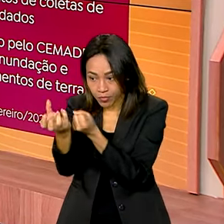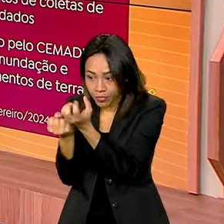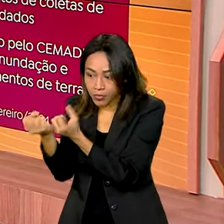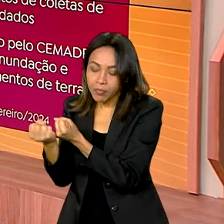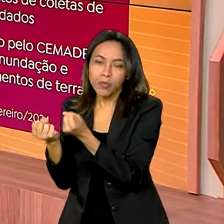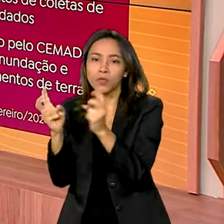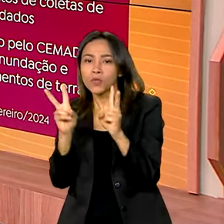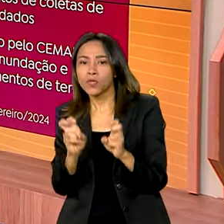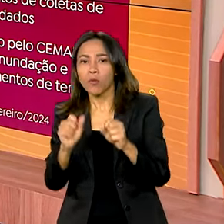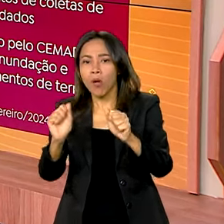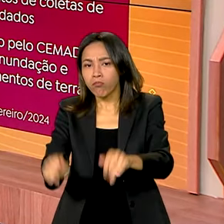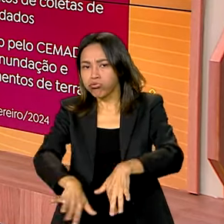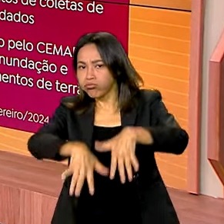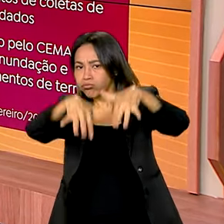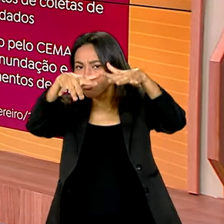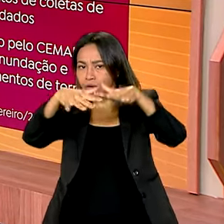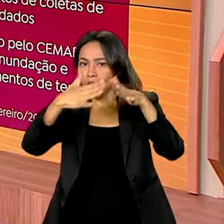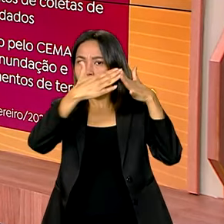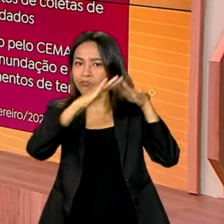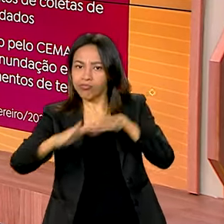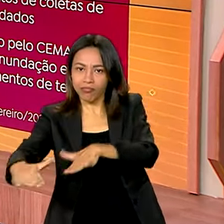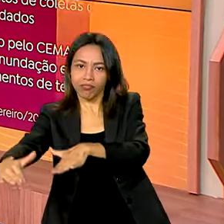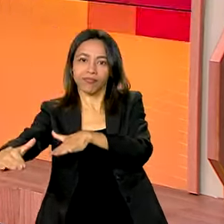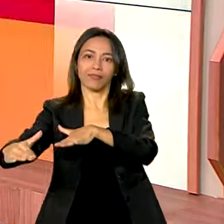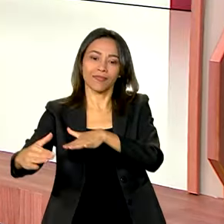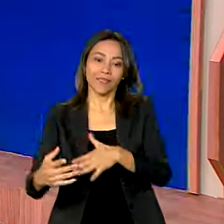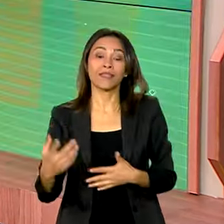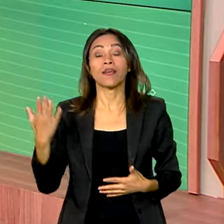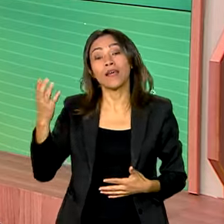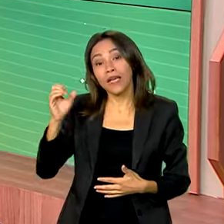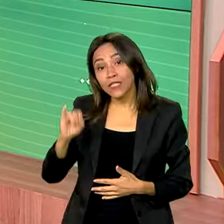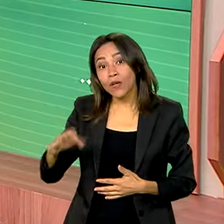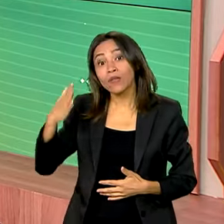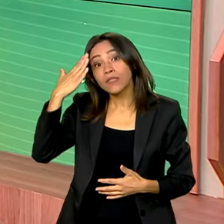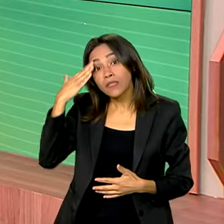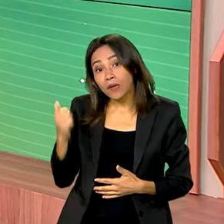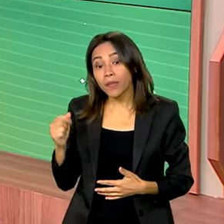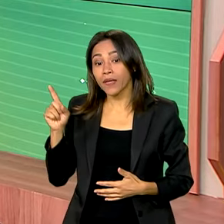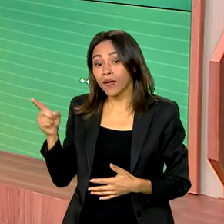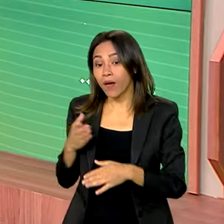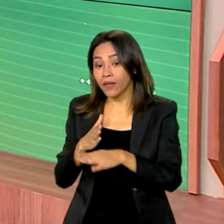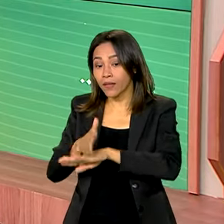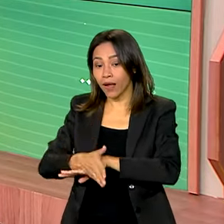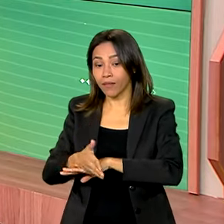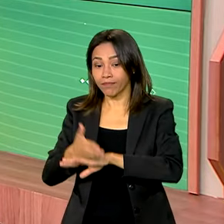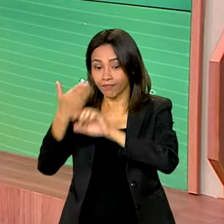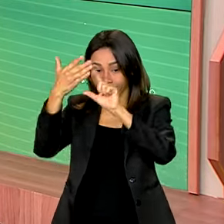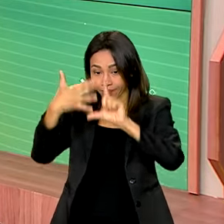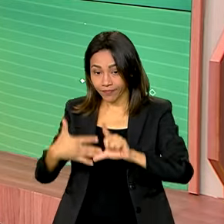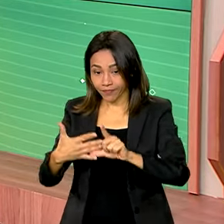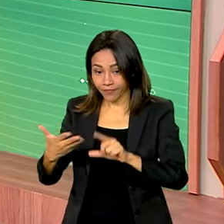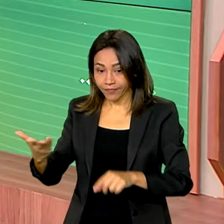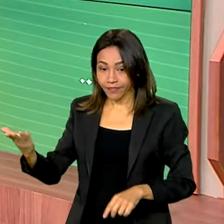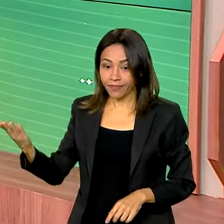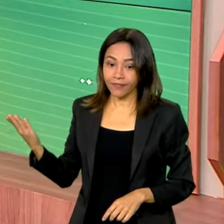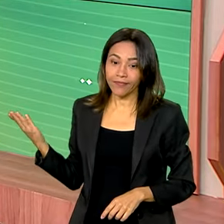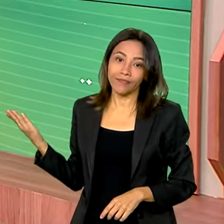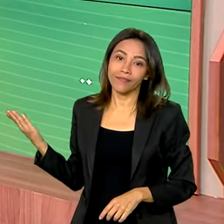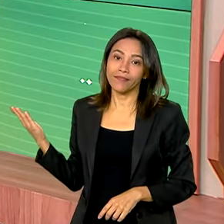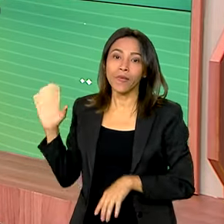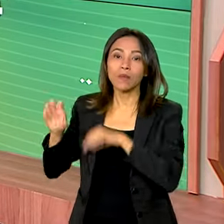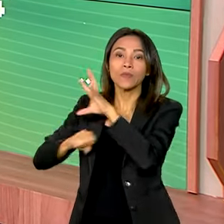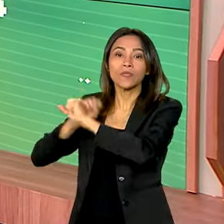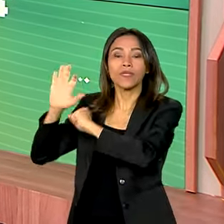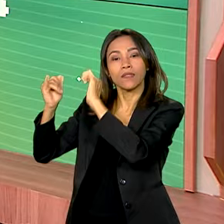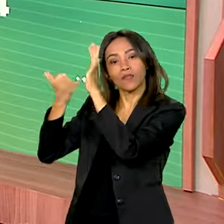inundação e deslizamentos de terra. Você sabe que basta acessar gov.br barra comunica.br para